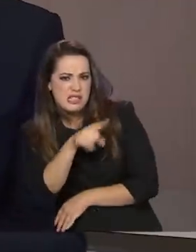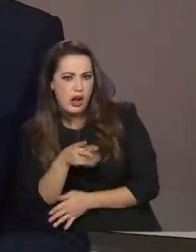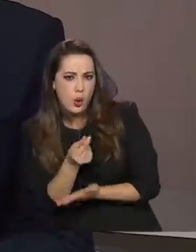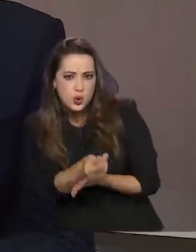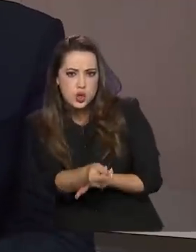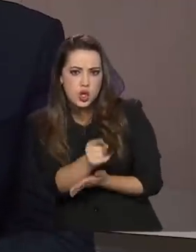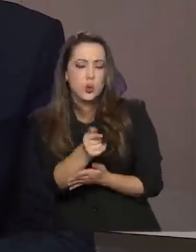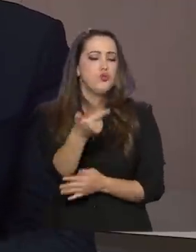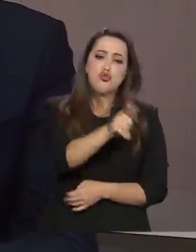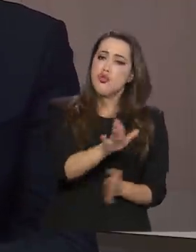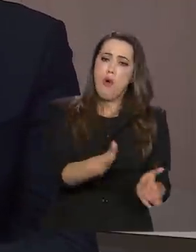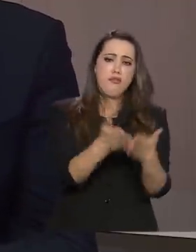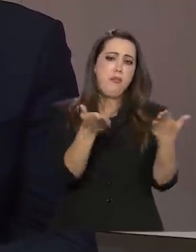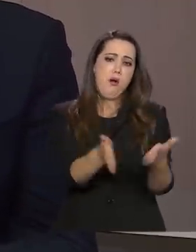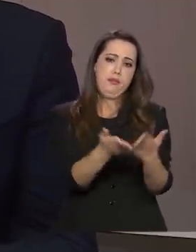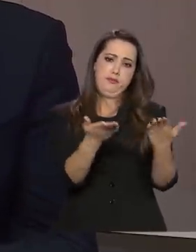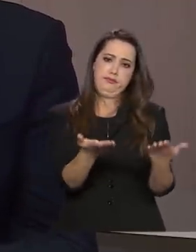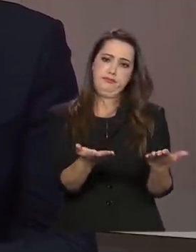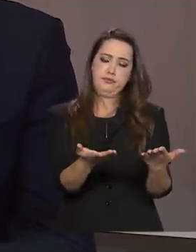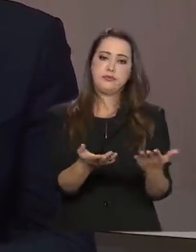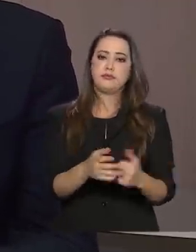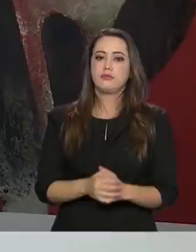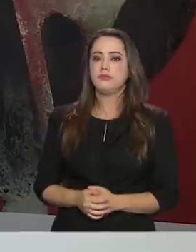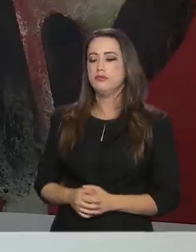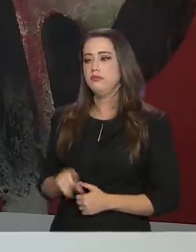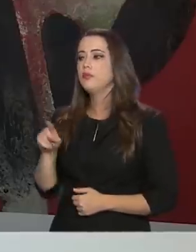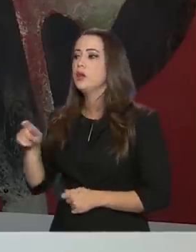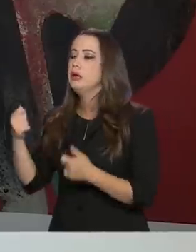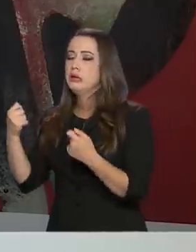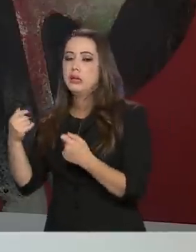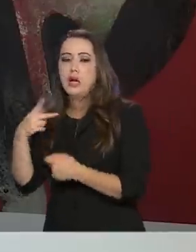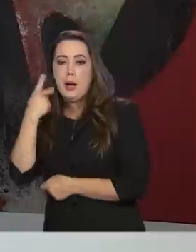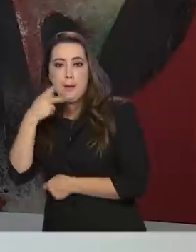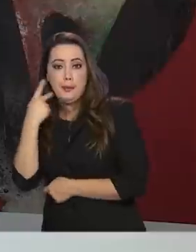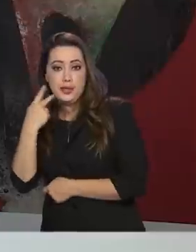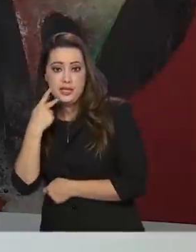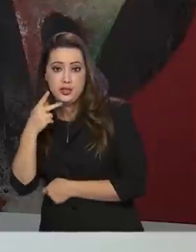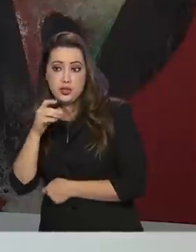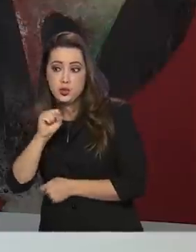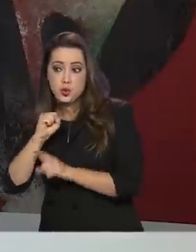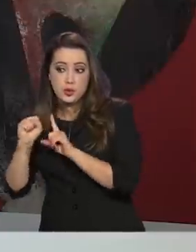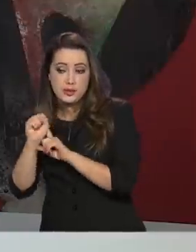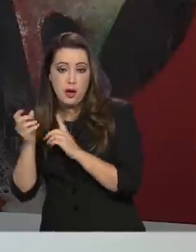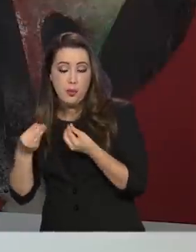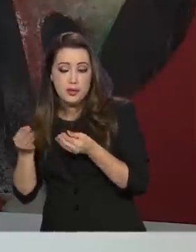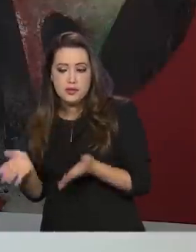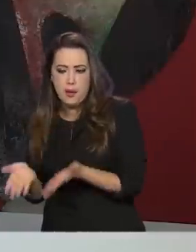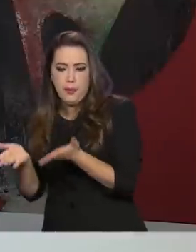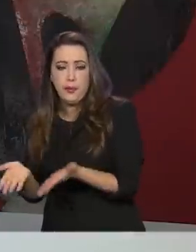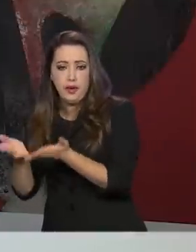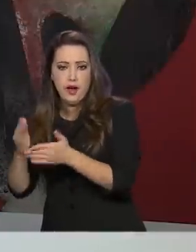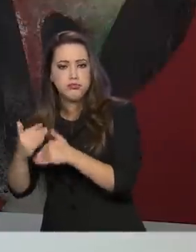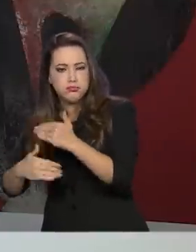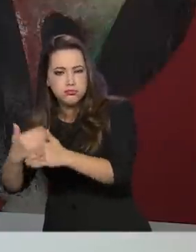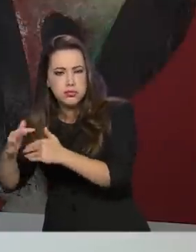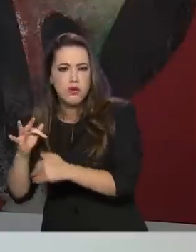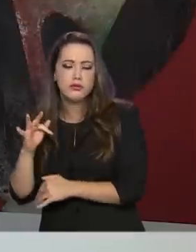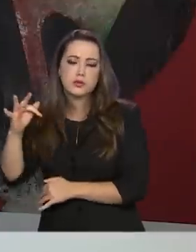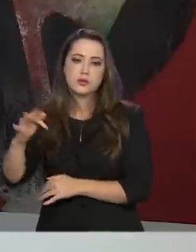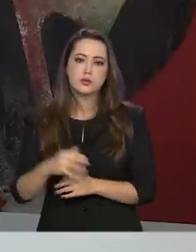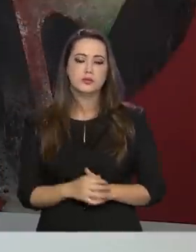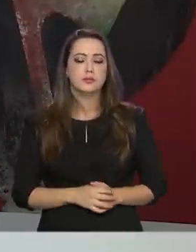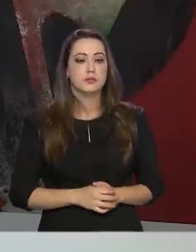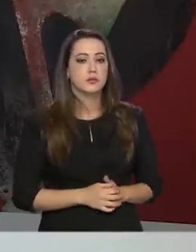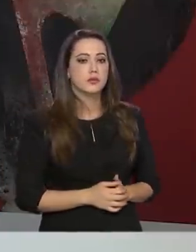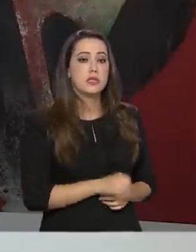fiscal tem de garantir a redistribuição de renda a longo prazo. Isso, porque a política social só tem, de fato, a efetividade no longo